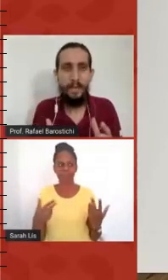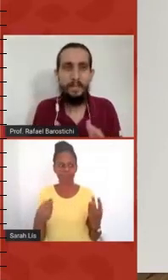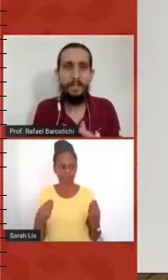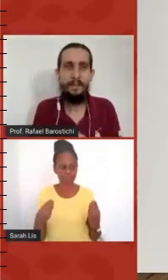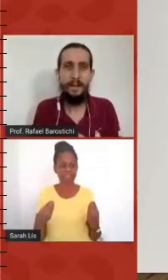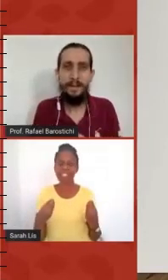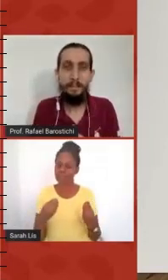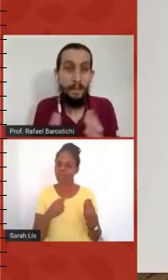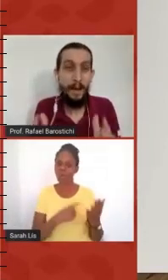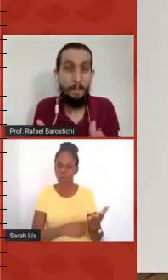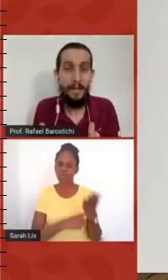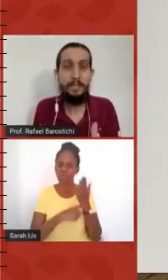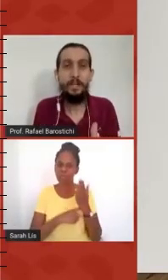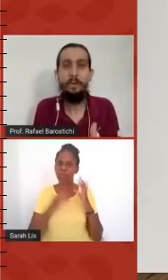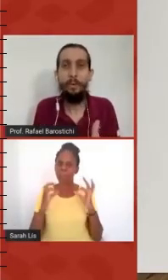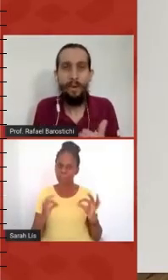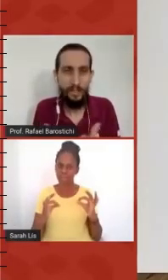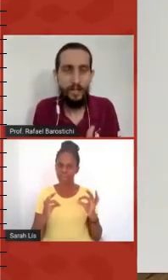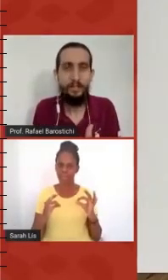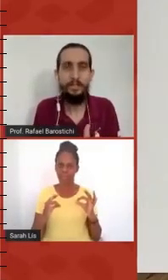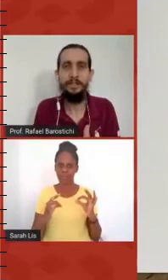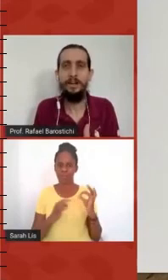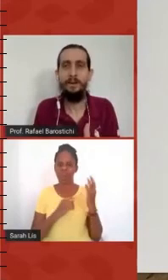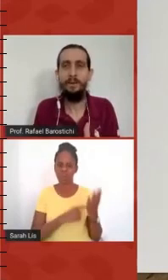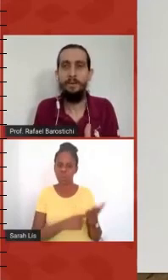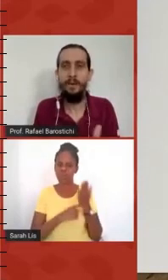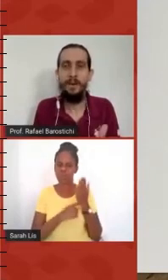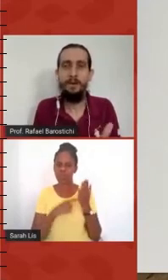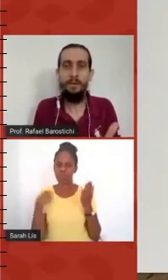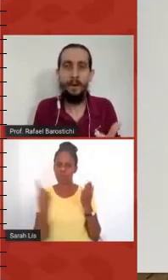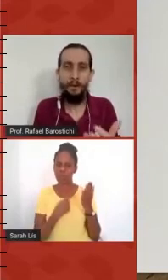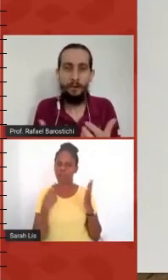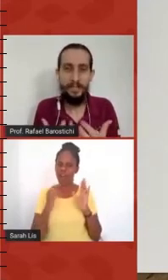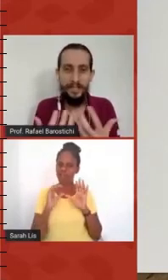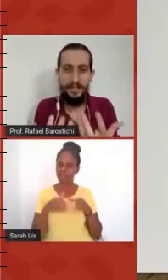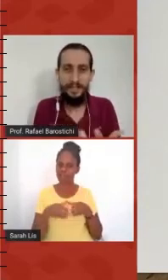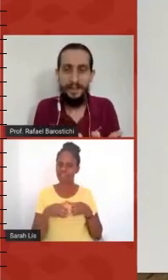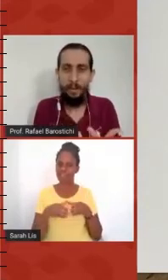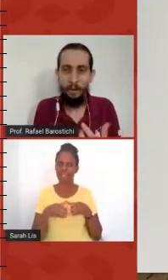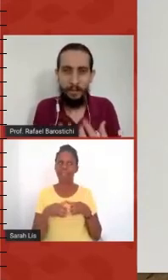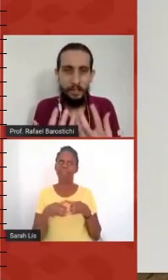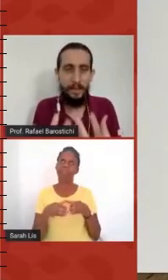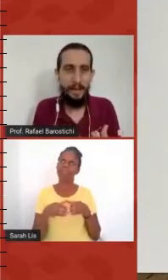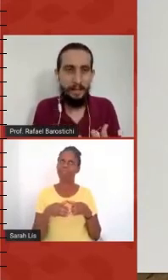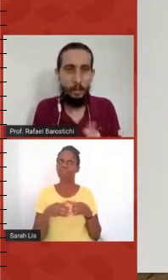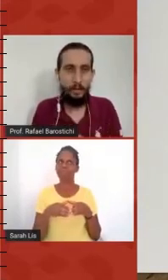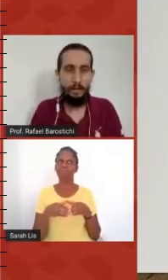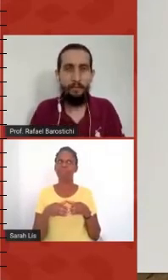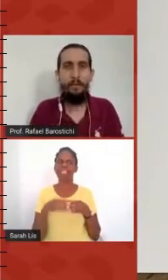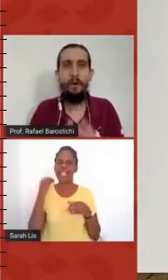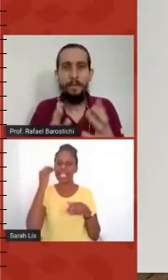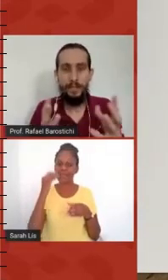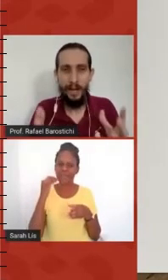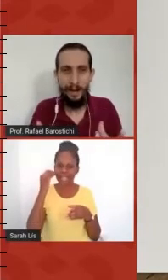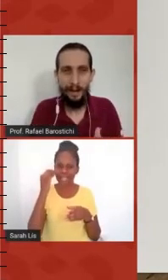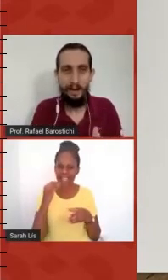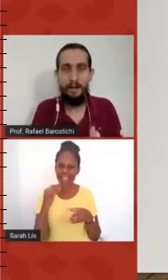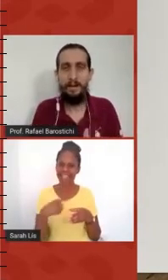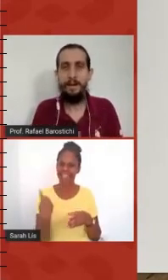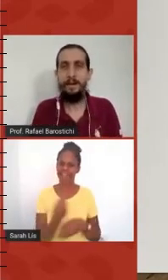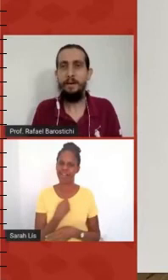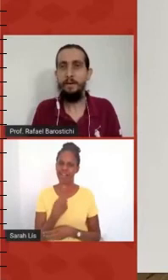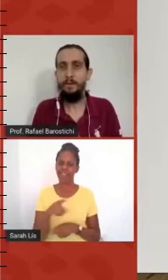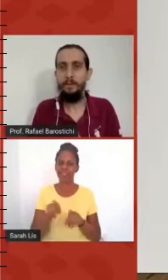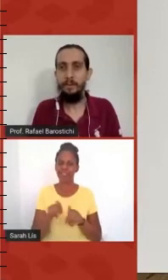principalmente e primeiramente com a gente com a nossa com a nossa experiência com a nossa forma de